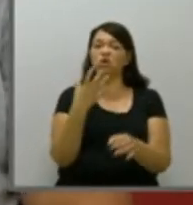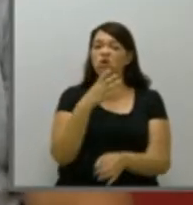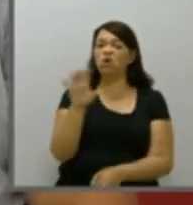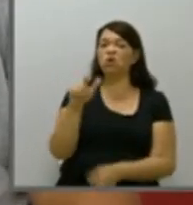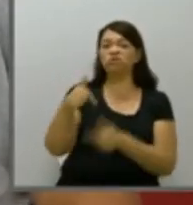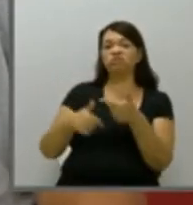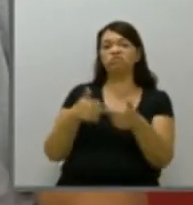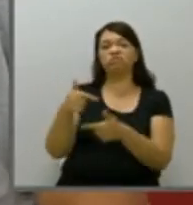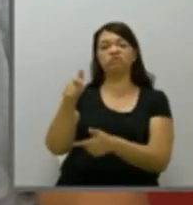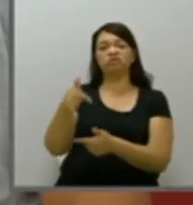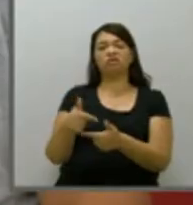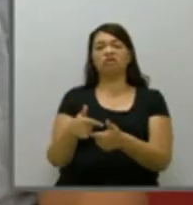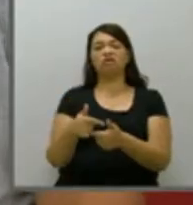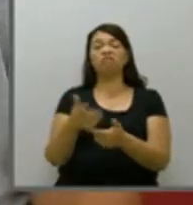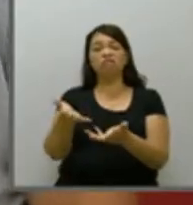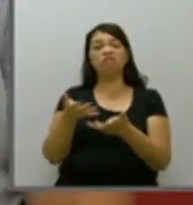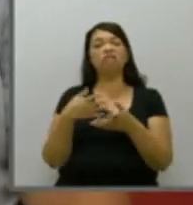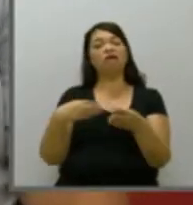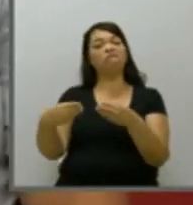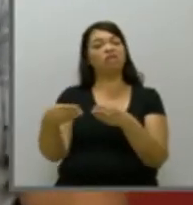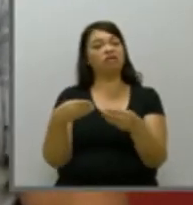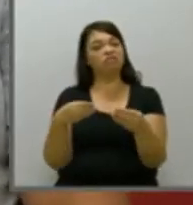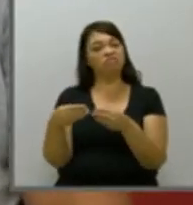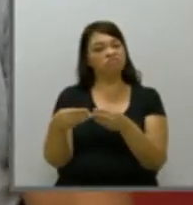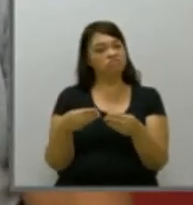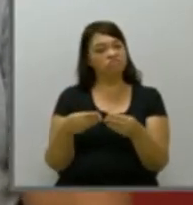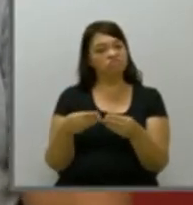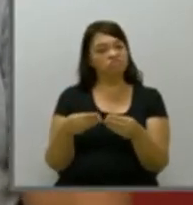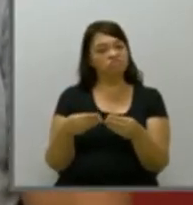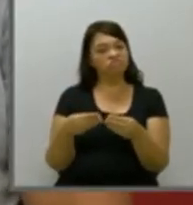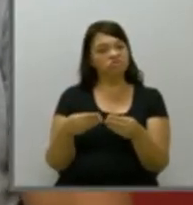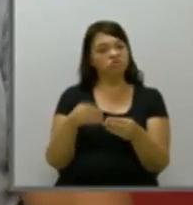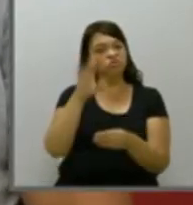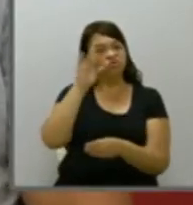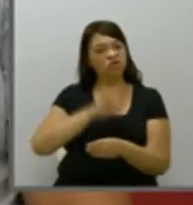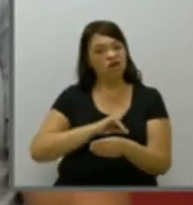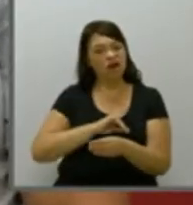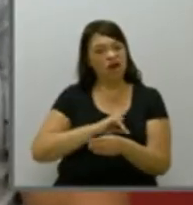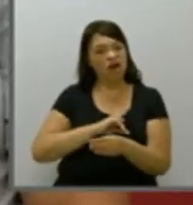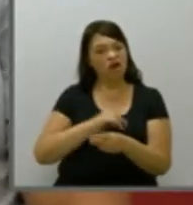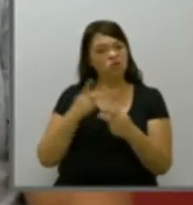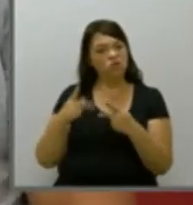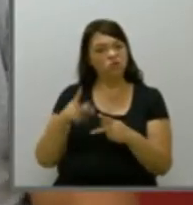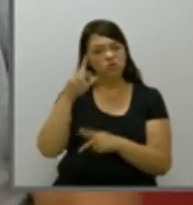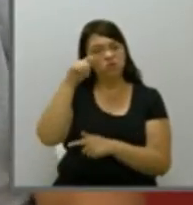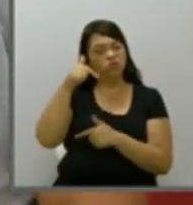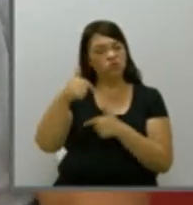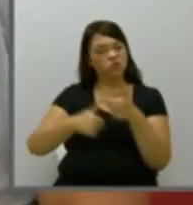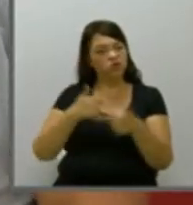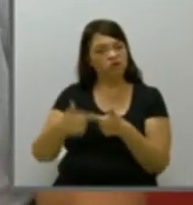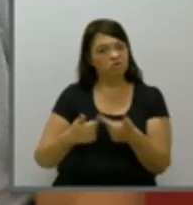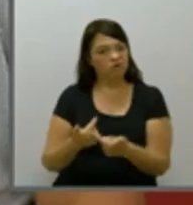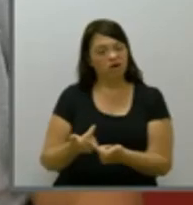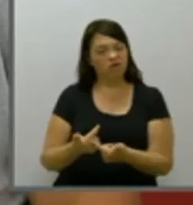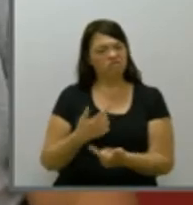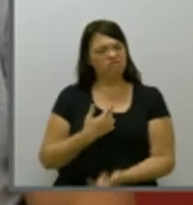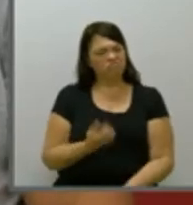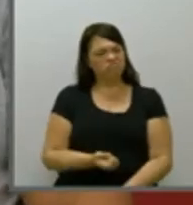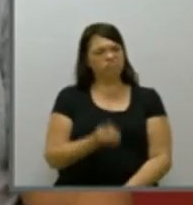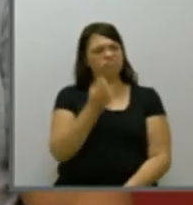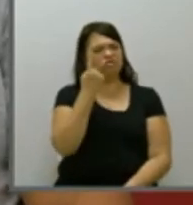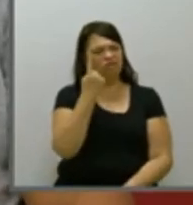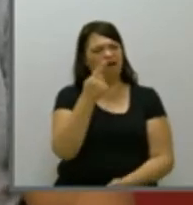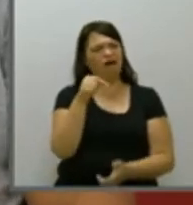visava, inclusive, flexibilizar os direitos trabalhistas. Então, eu acho estranho essa